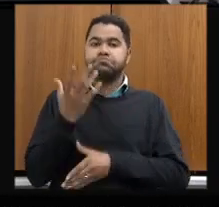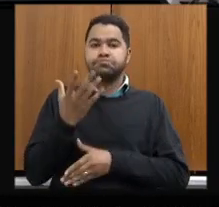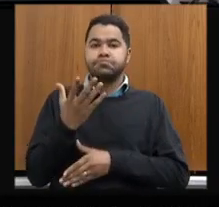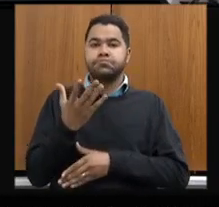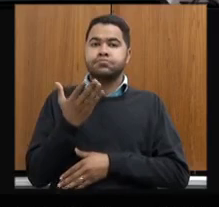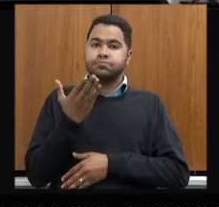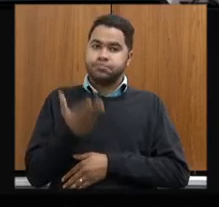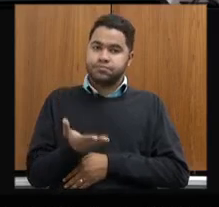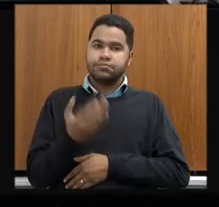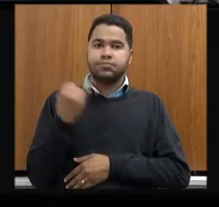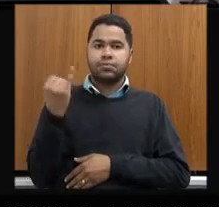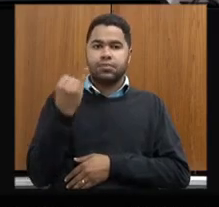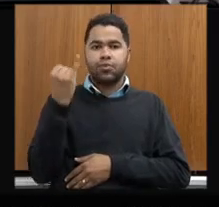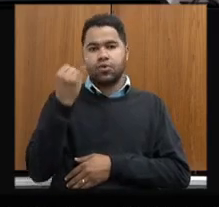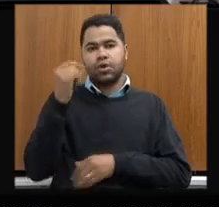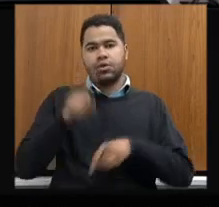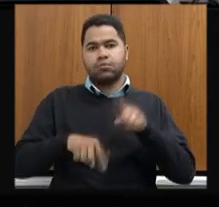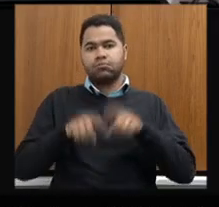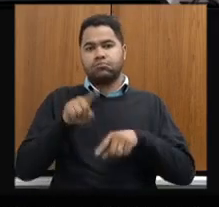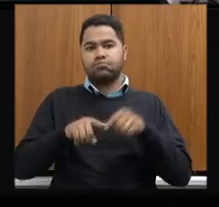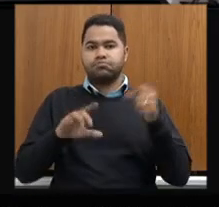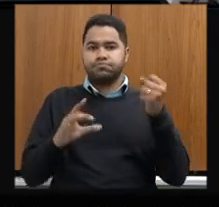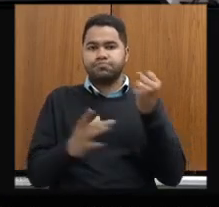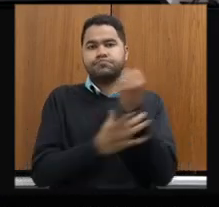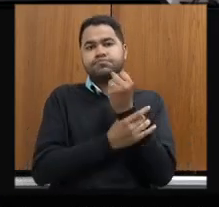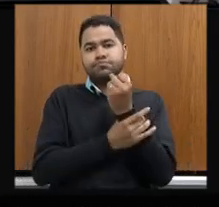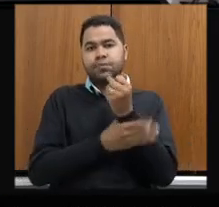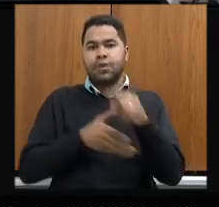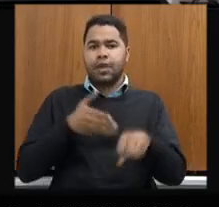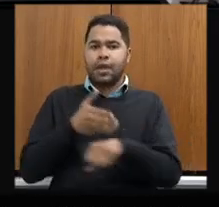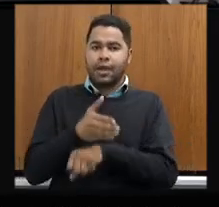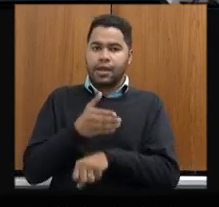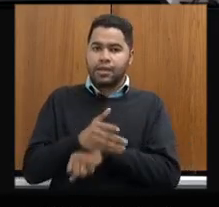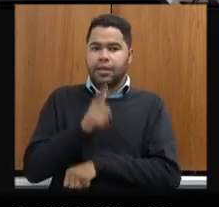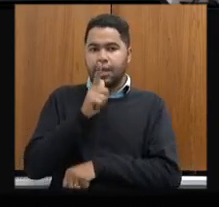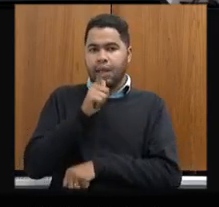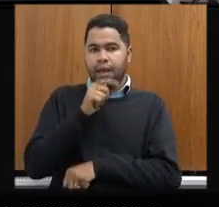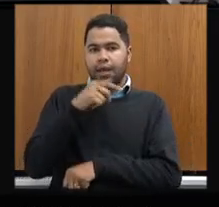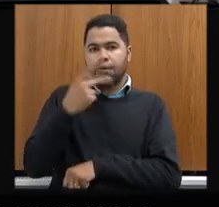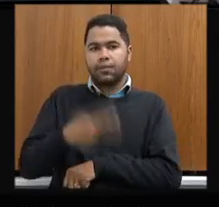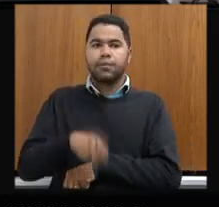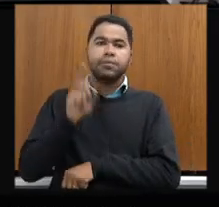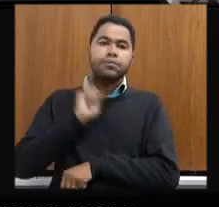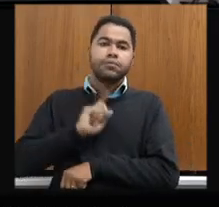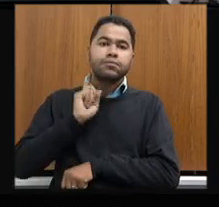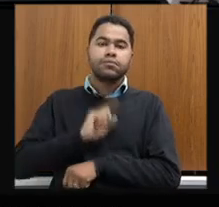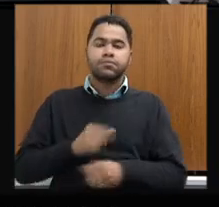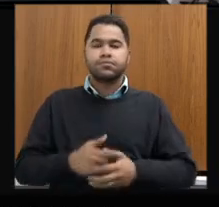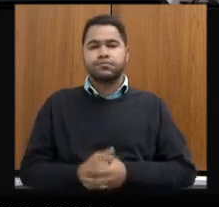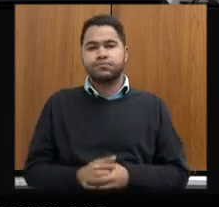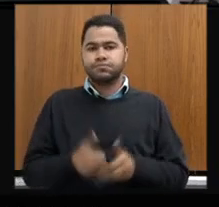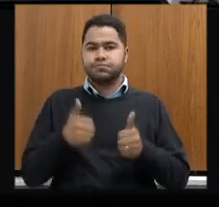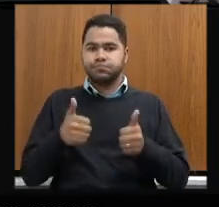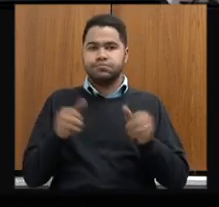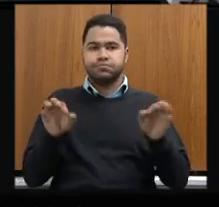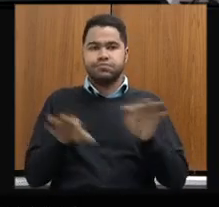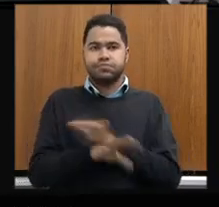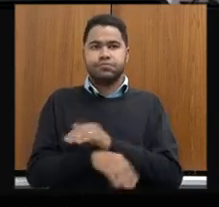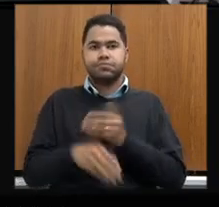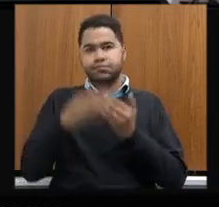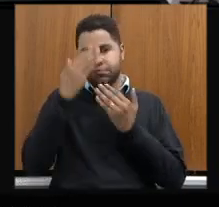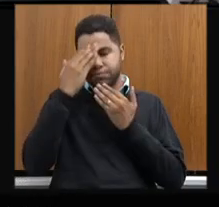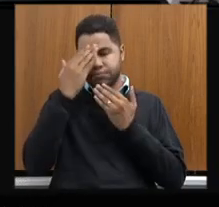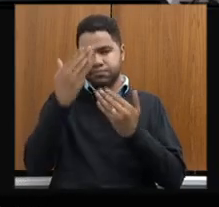esse importante instrumento para garantia de acesso à água no Estado de Minas Gerais. Pronto. Muito